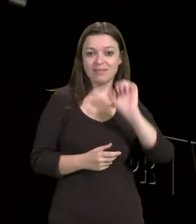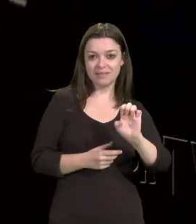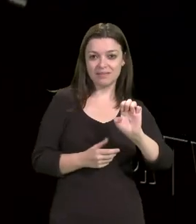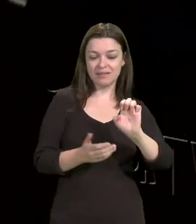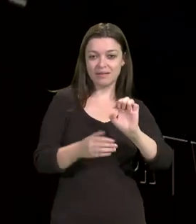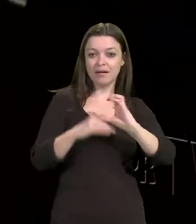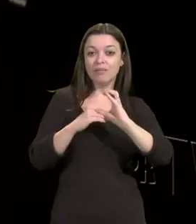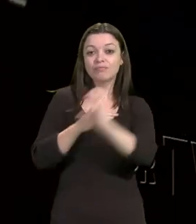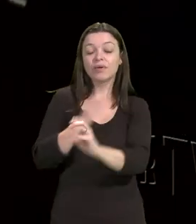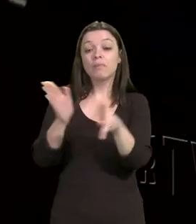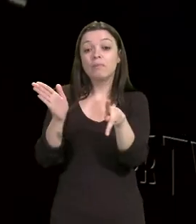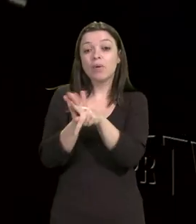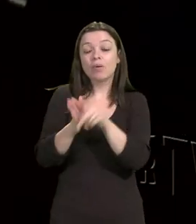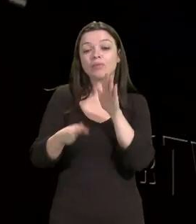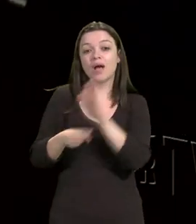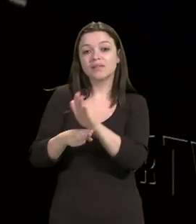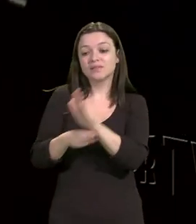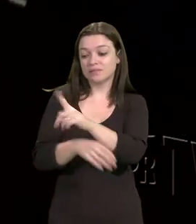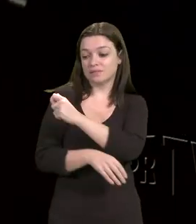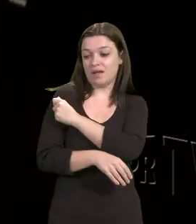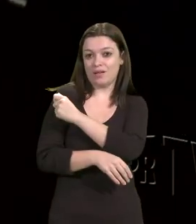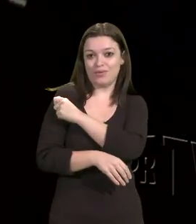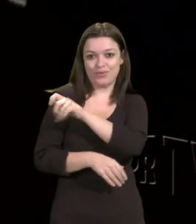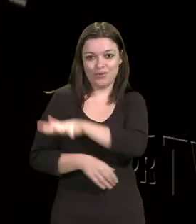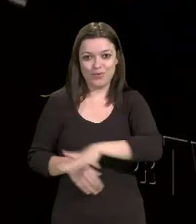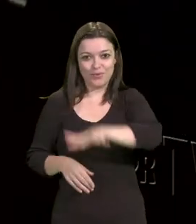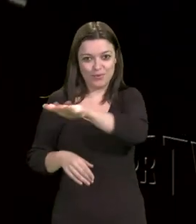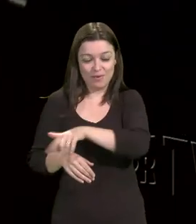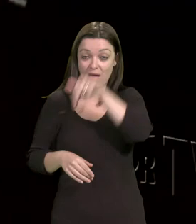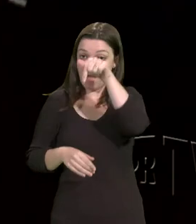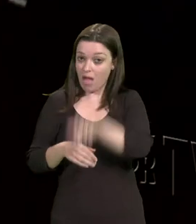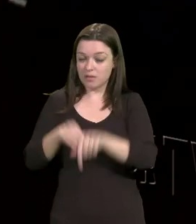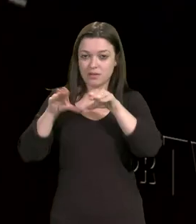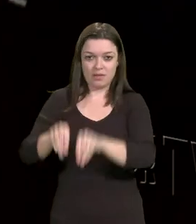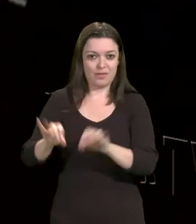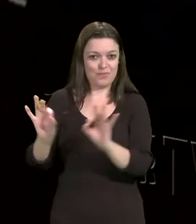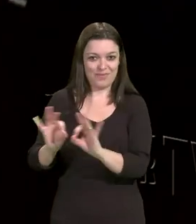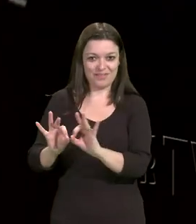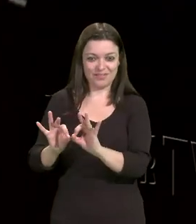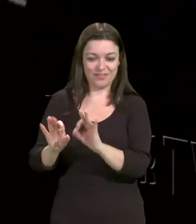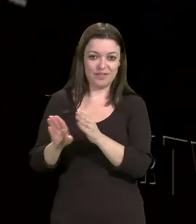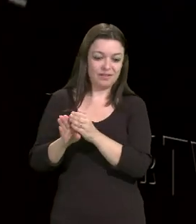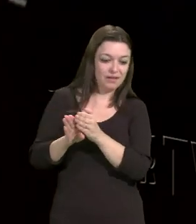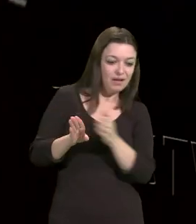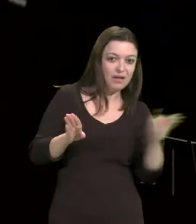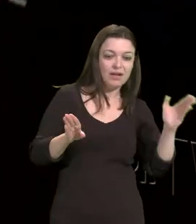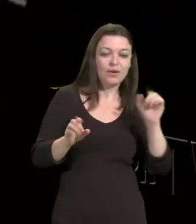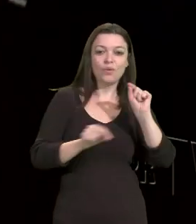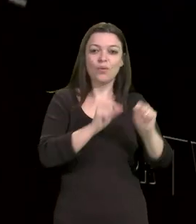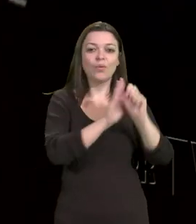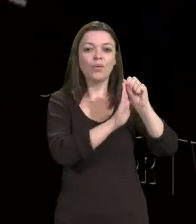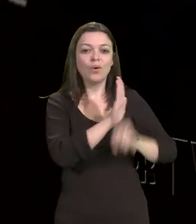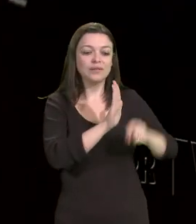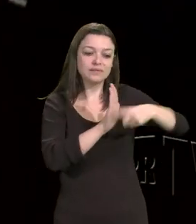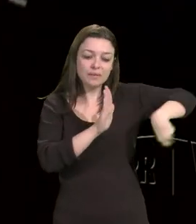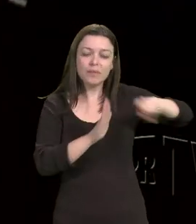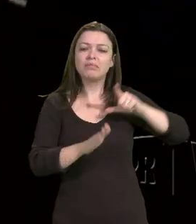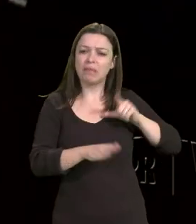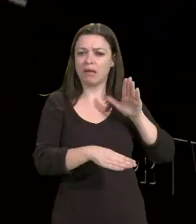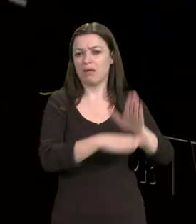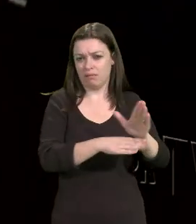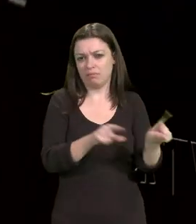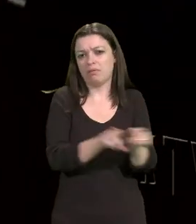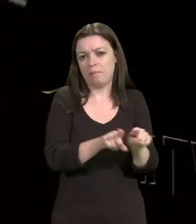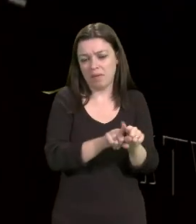Que é uma verba carimbada. Como se, no restante, no orçamento descentralizado da universidade, também não tivesse muita coisa da assistência estudantil.